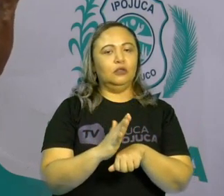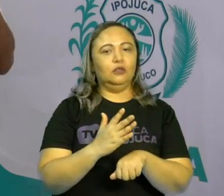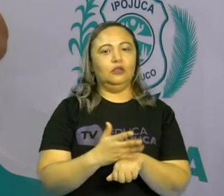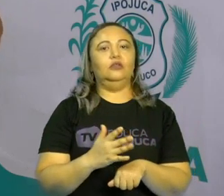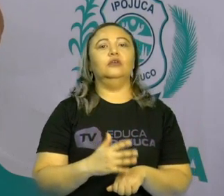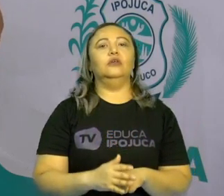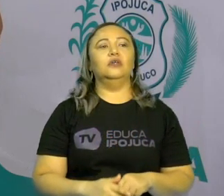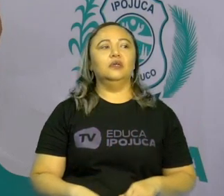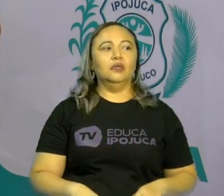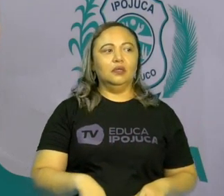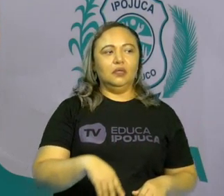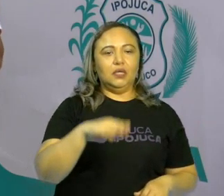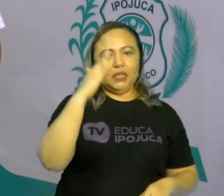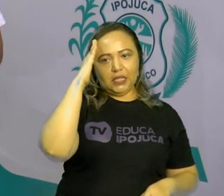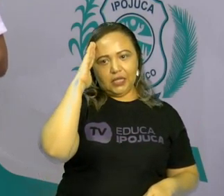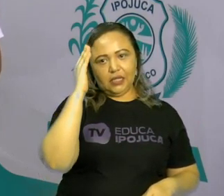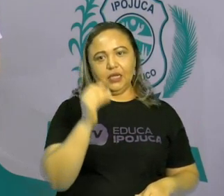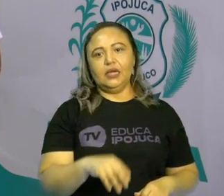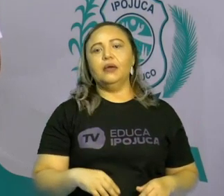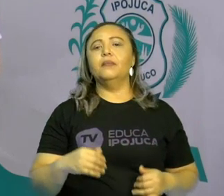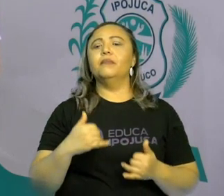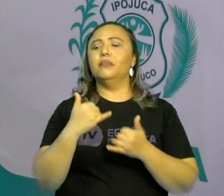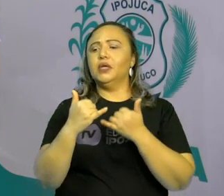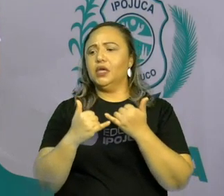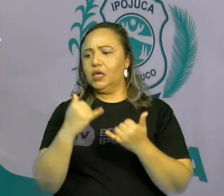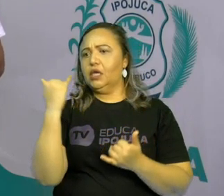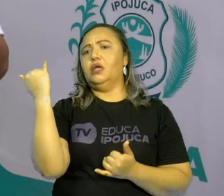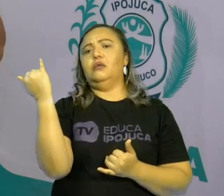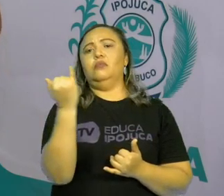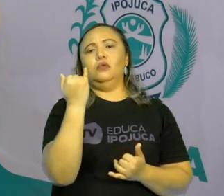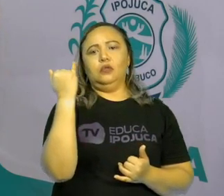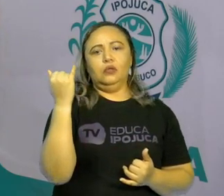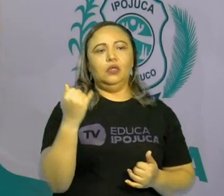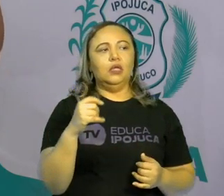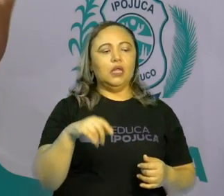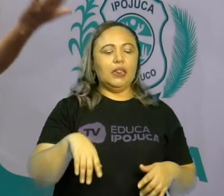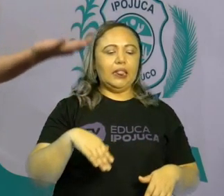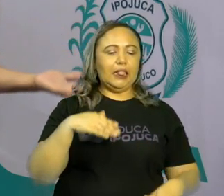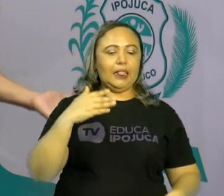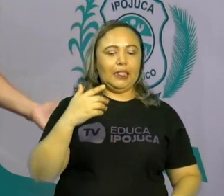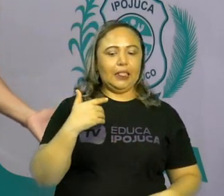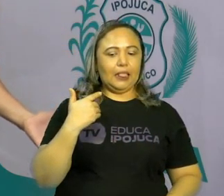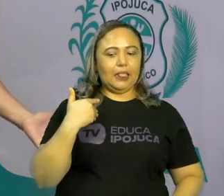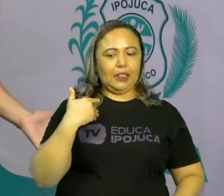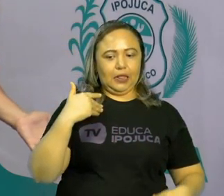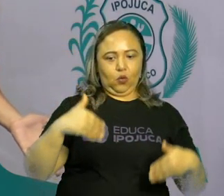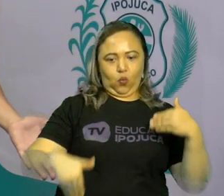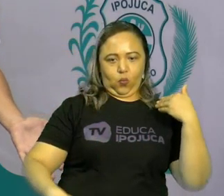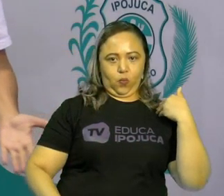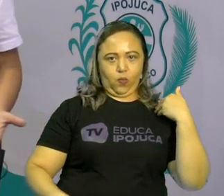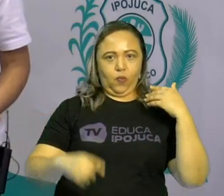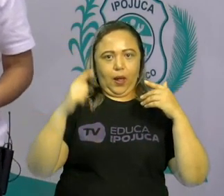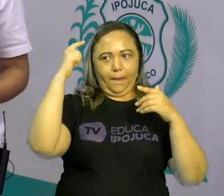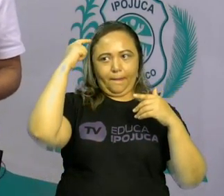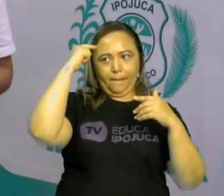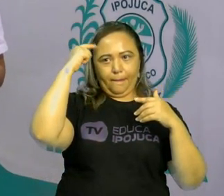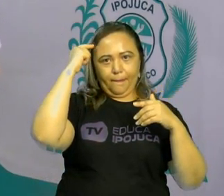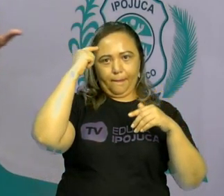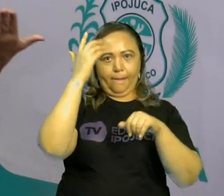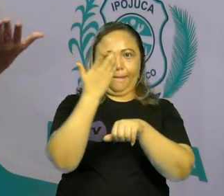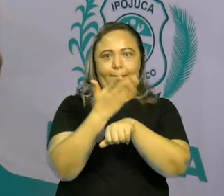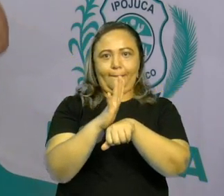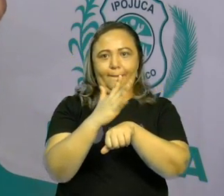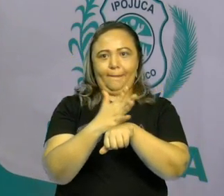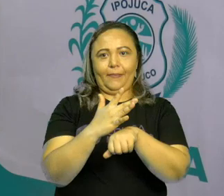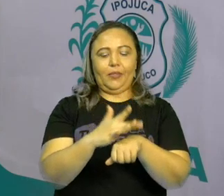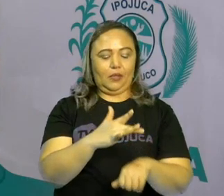situar e a gente entender. Por que brincar é importante? Trabalha meu corpo, trabalha minha mente e deixa a gente